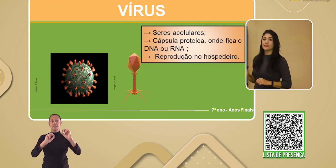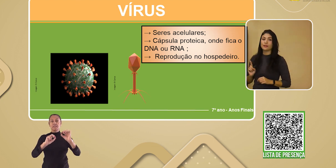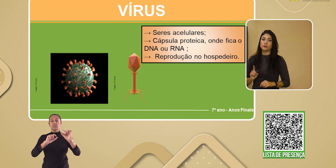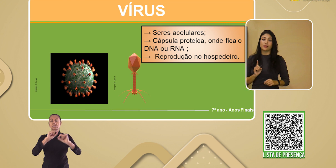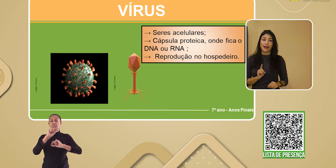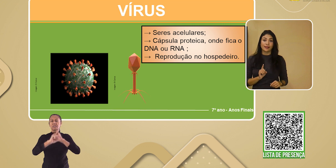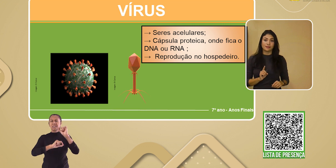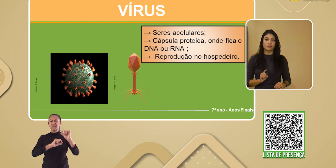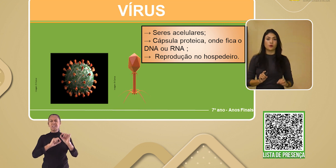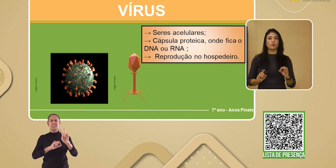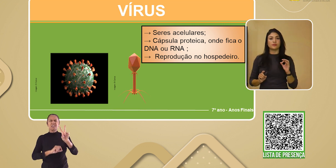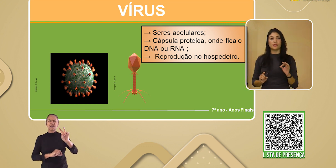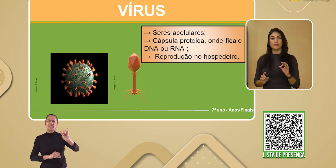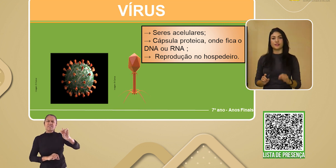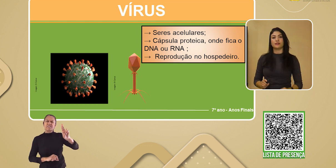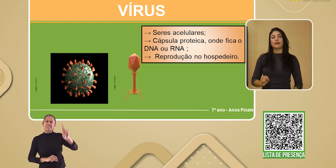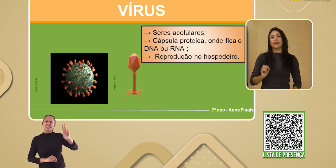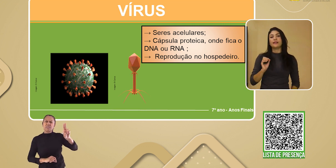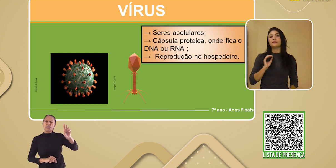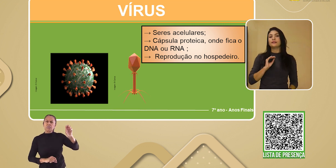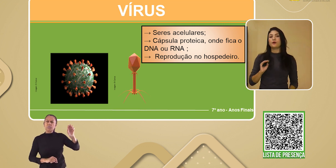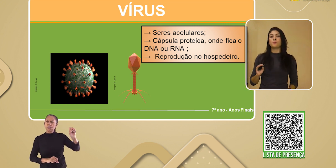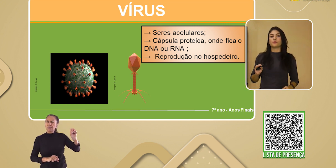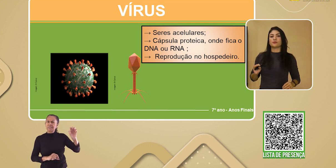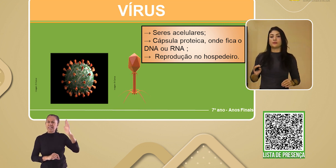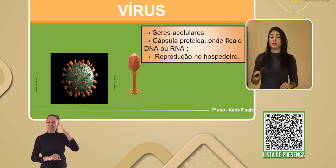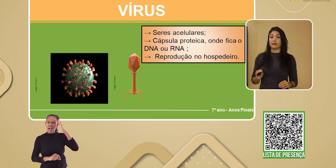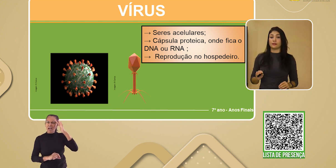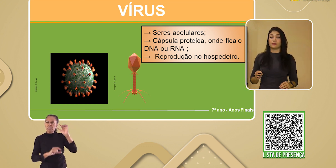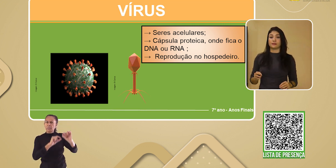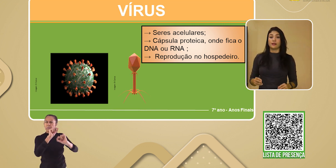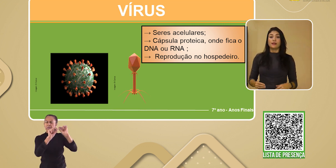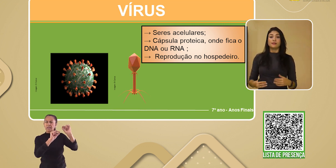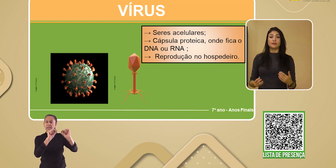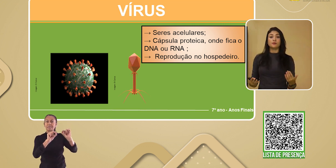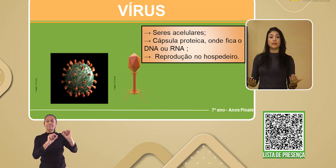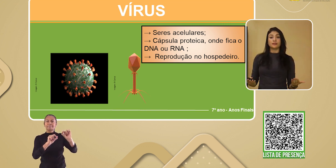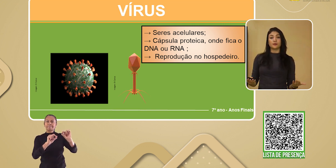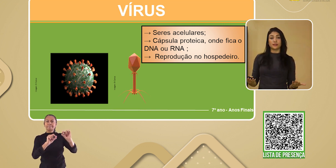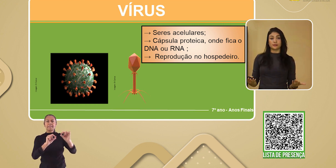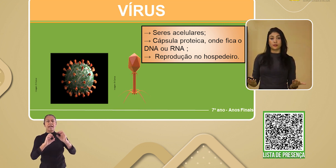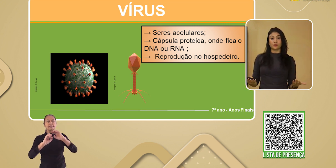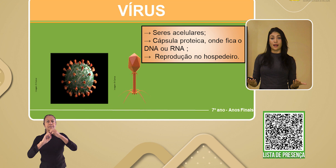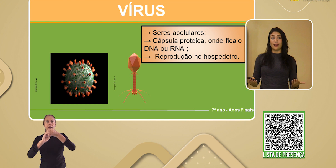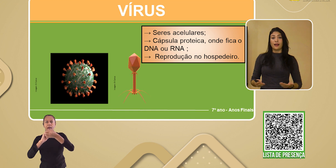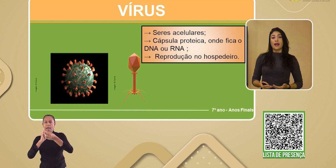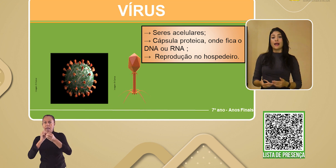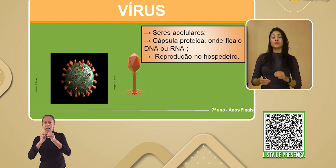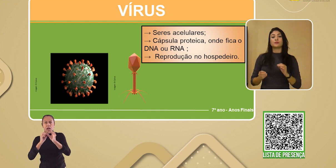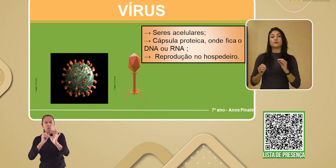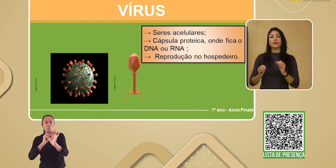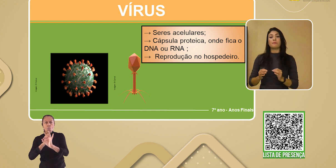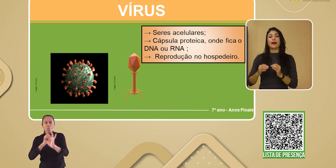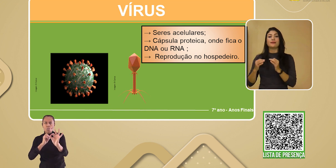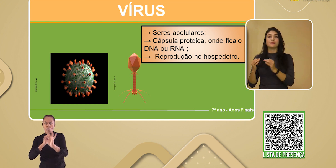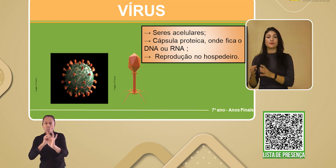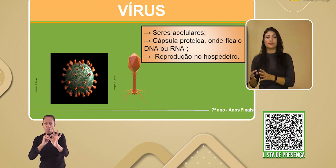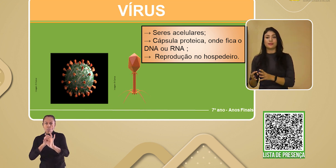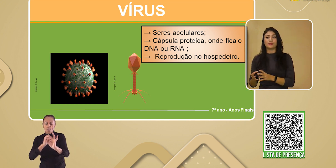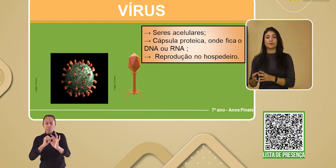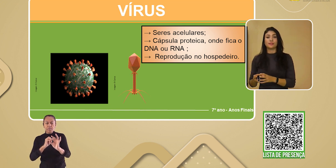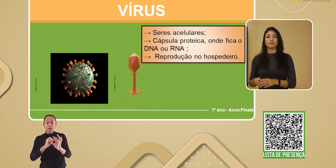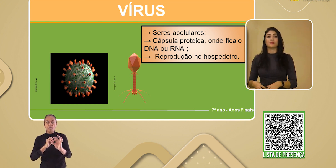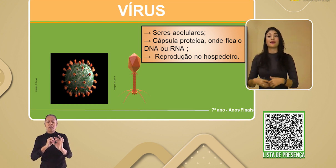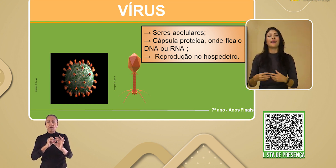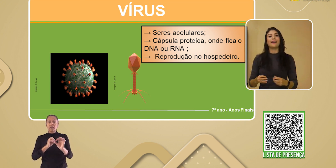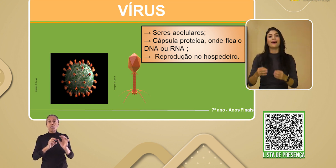acelulares, ou seja, ele não possui células. Segundo a teoria celular, a estrutura básica